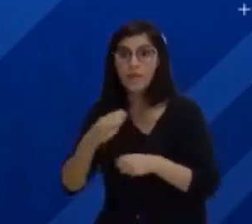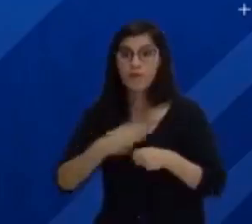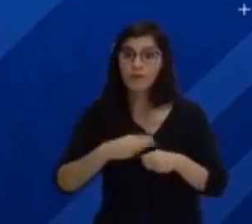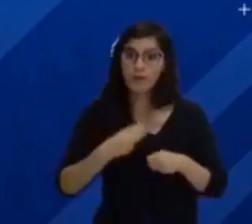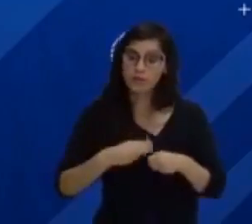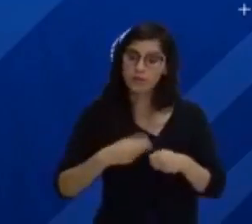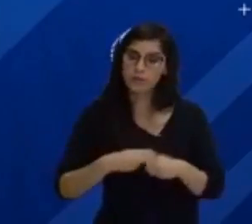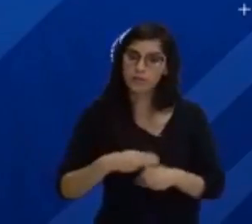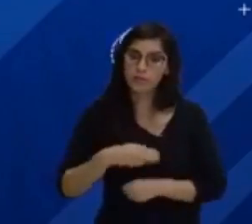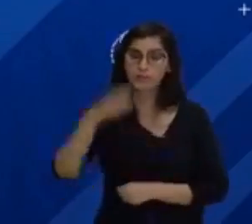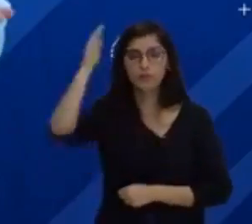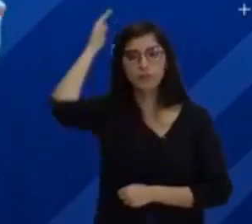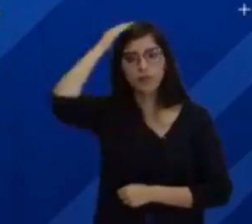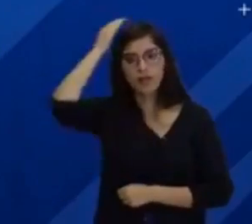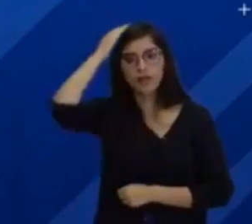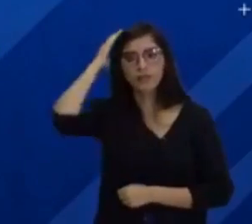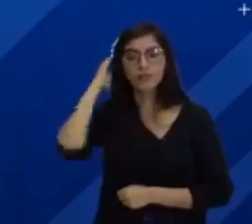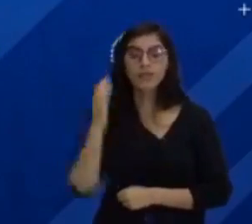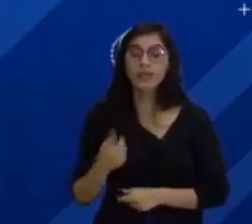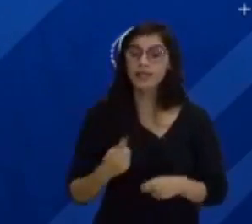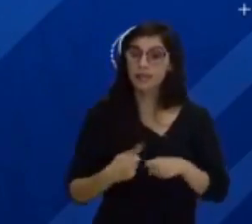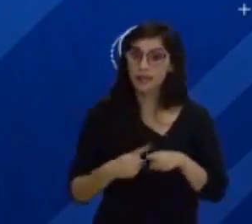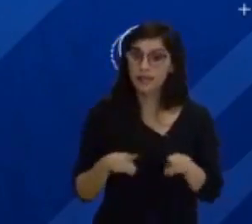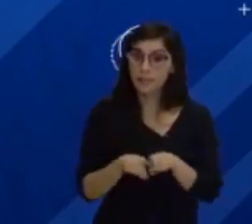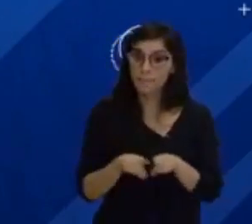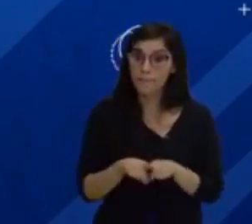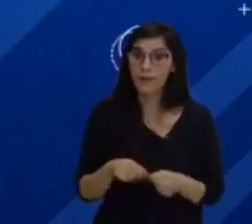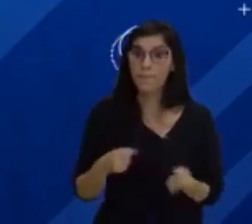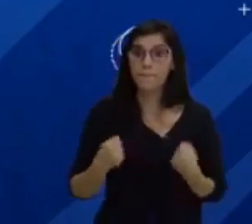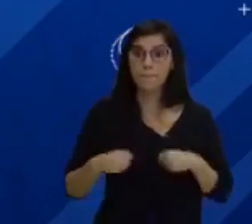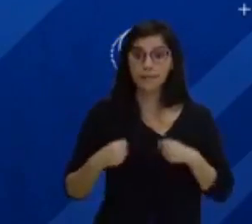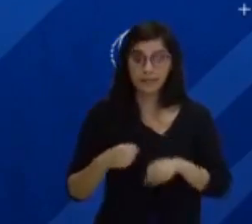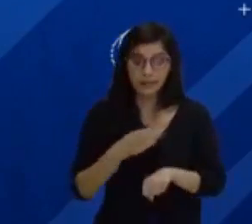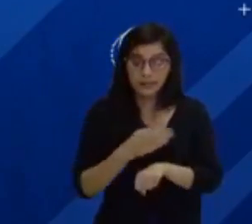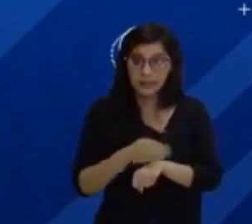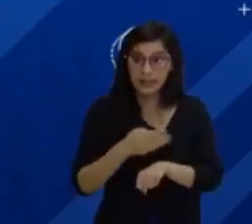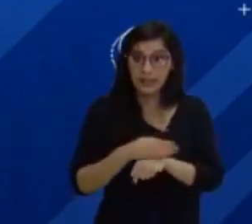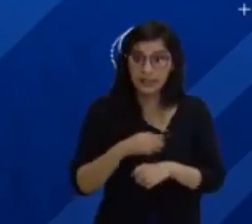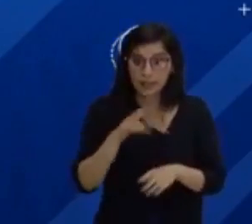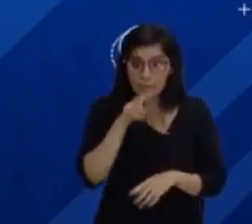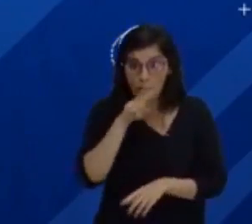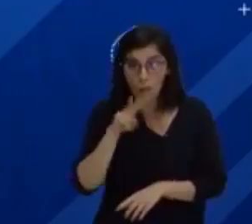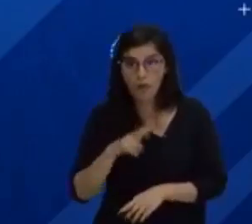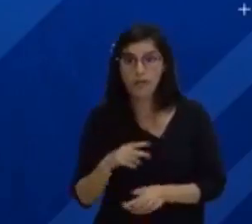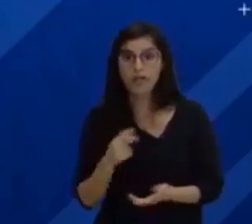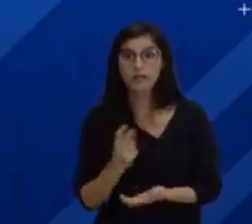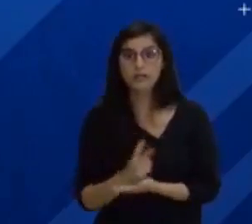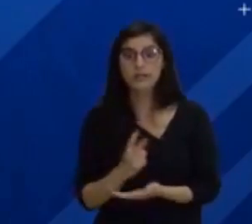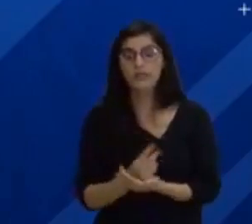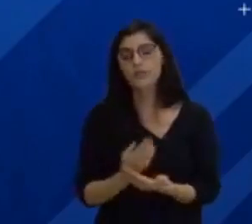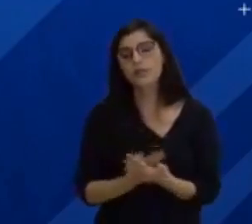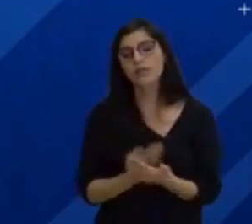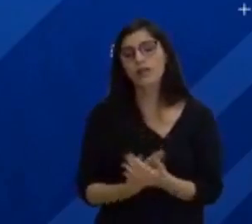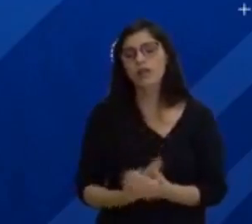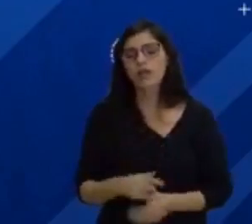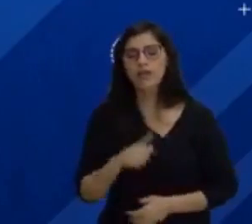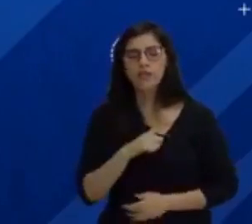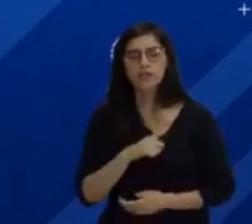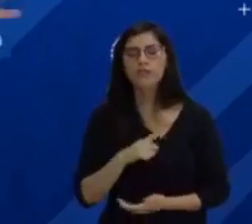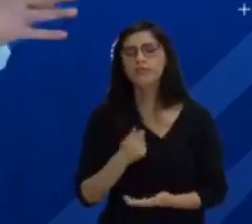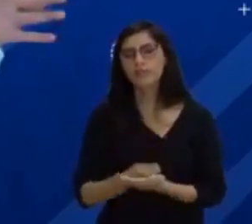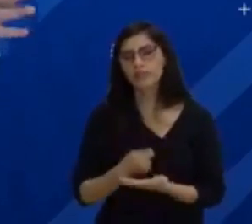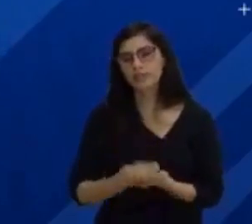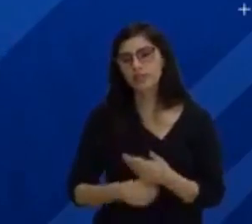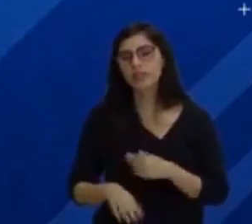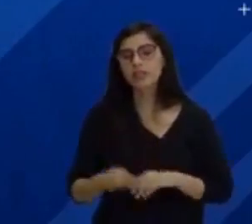não vai perder o ritmo de estudo e das suas aulas. Eu tenho certeza, pessoal, isso logo, logo já está passando,